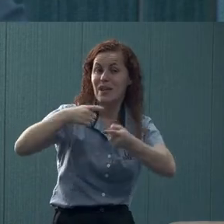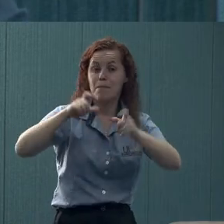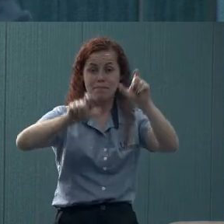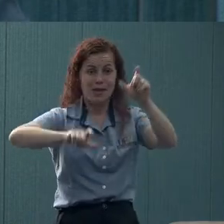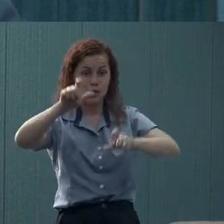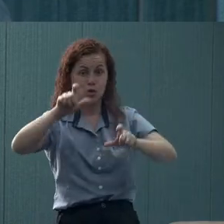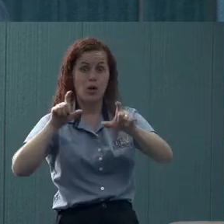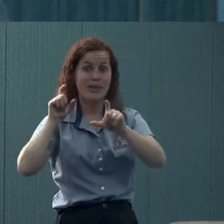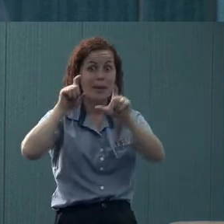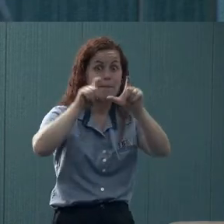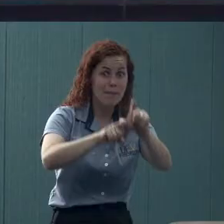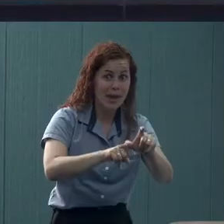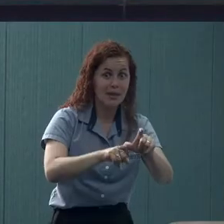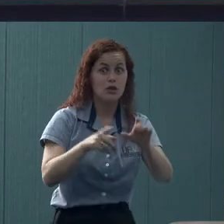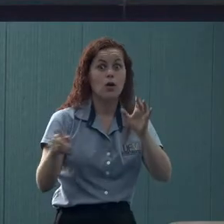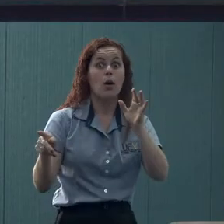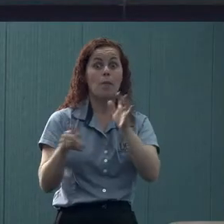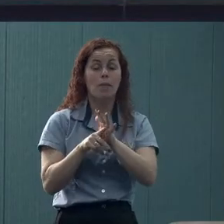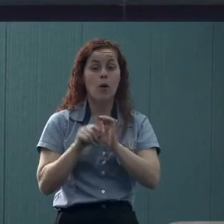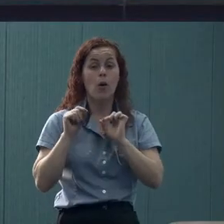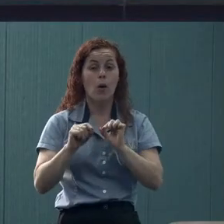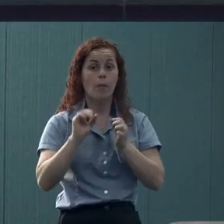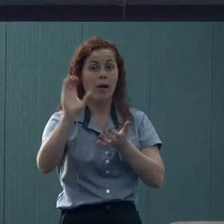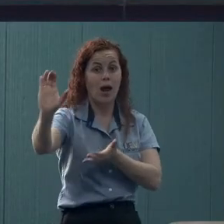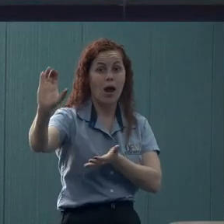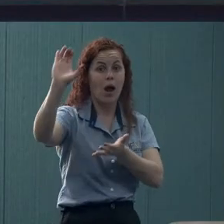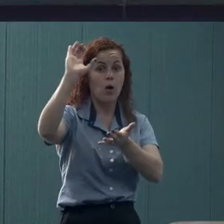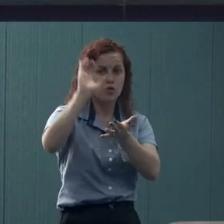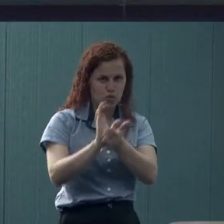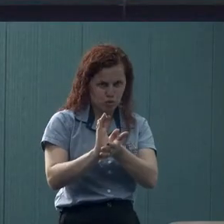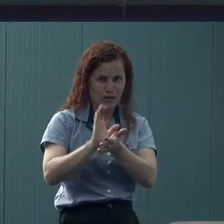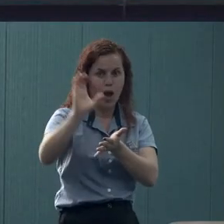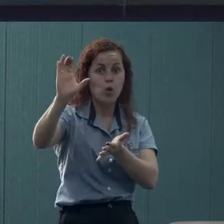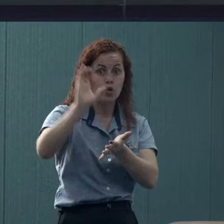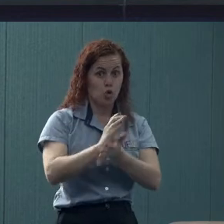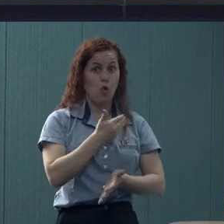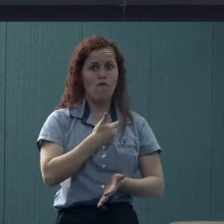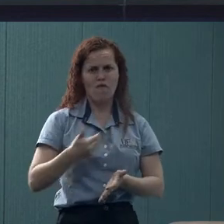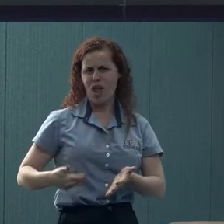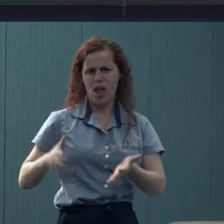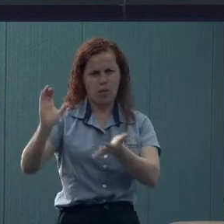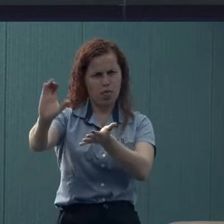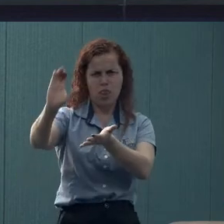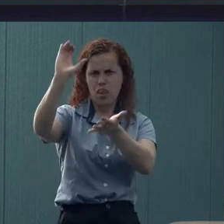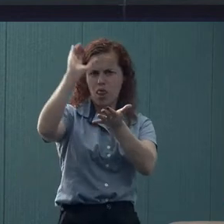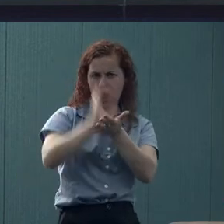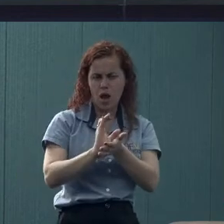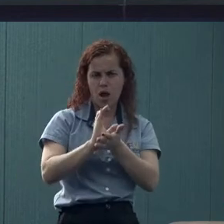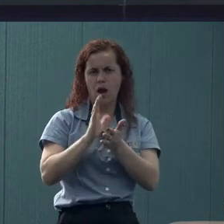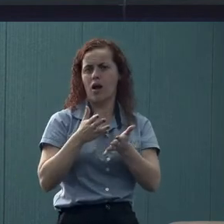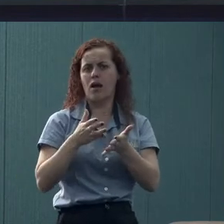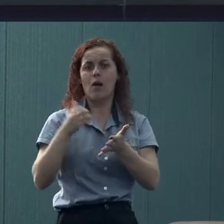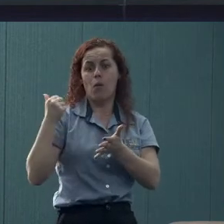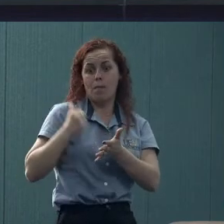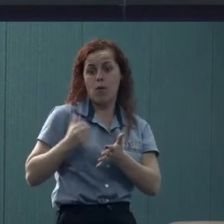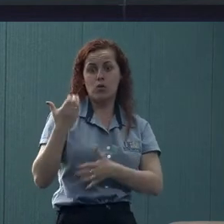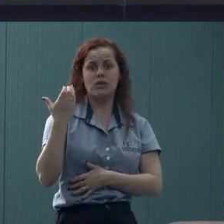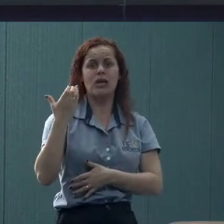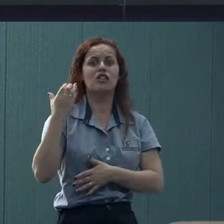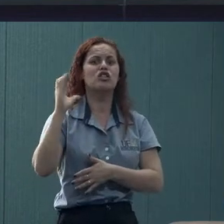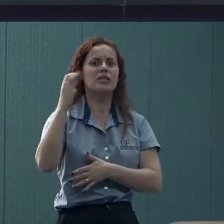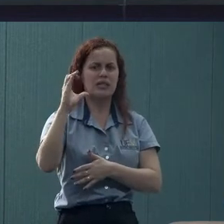universidade depende integralmente de auxílios da universidade e de outros auxílios. Por exemplo, uma bolsa de iniciação científica não é